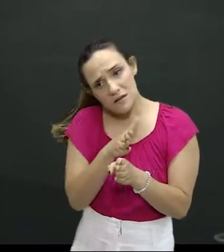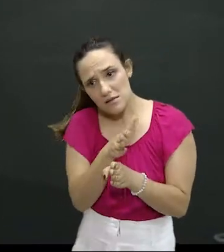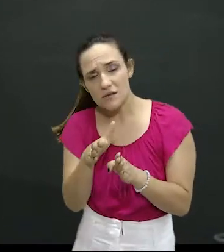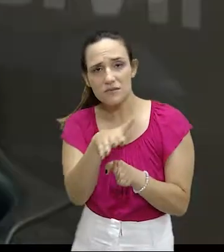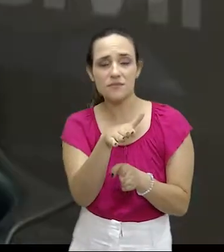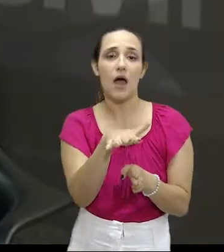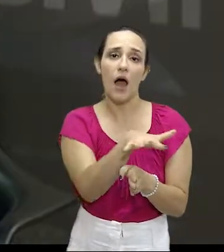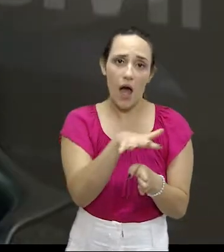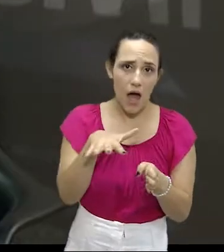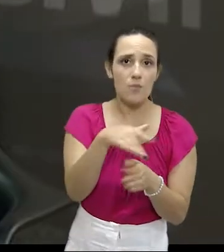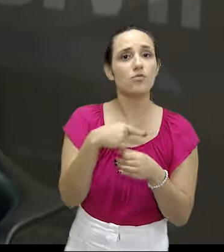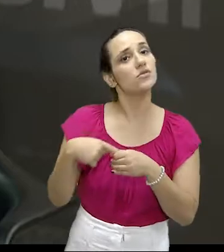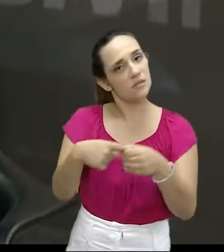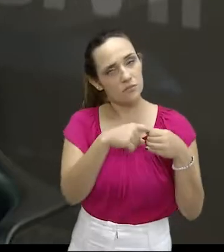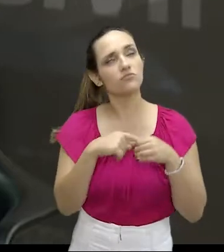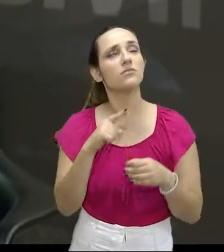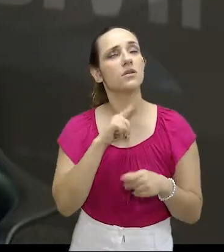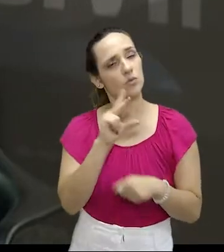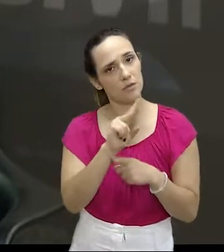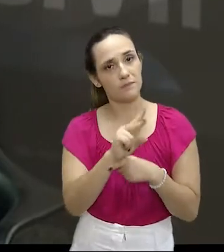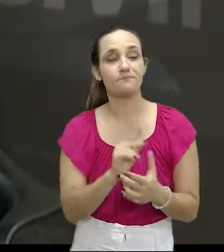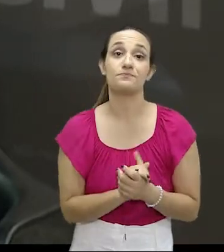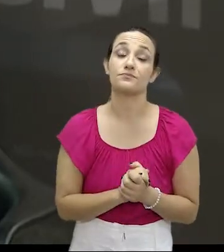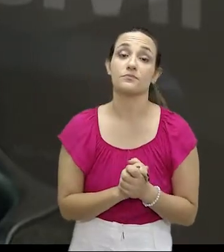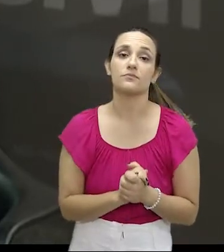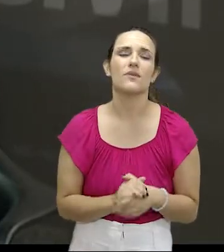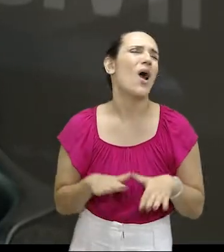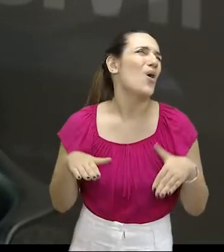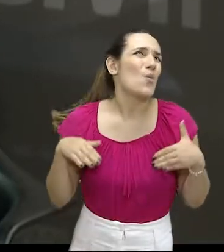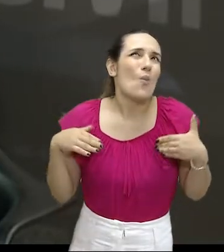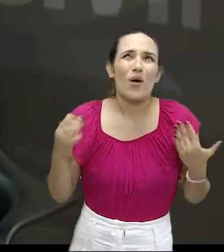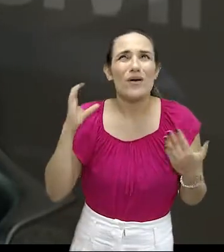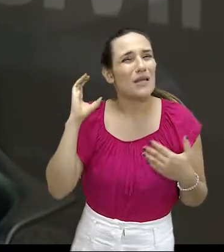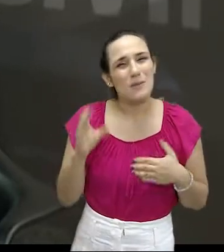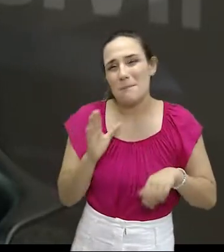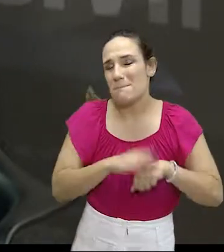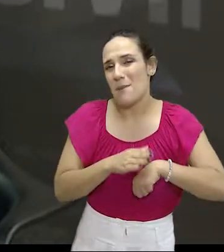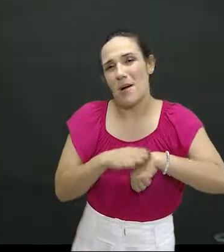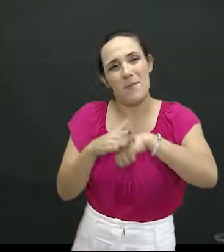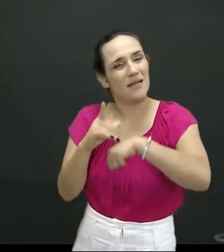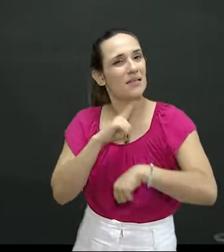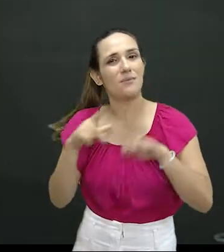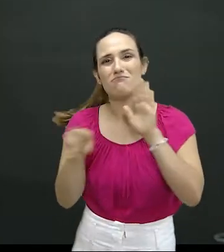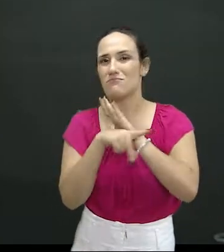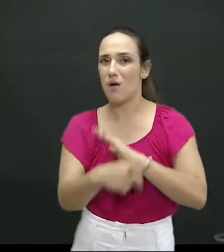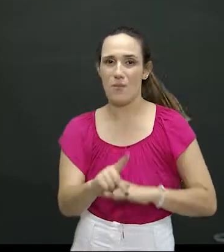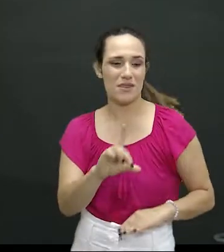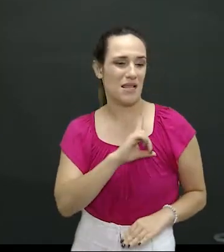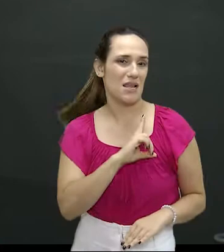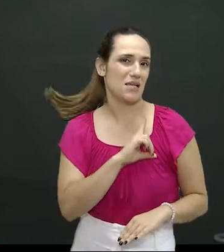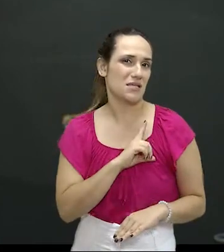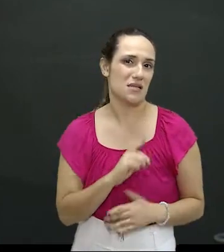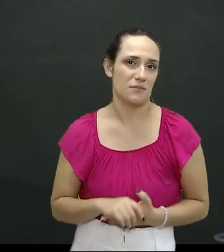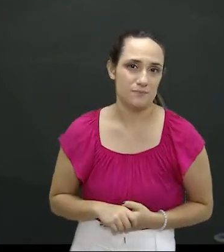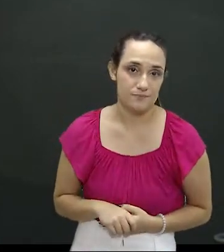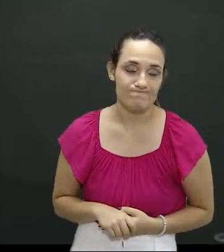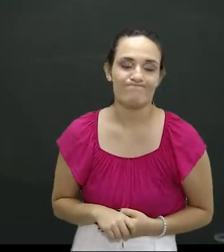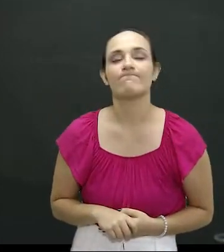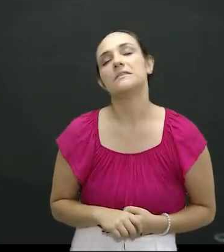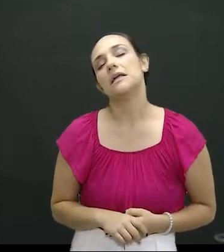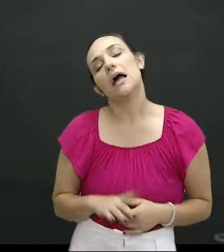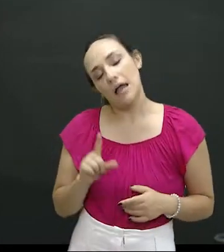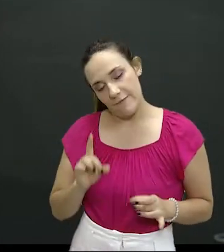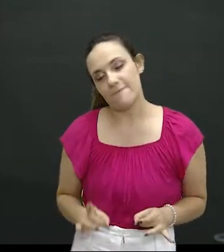Paraguai e com Bolívia. E quais são os casos mais comuns investigados pela Defron? Seria o trafo de drogas.